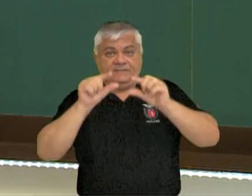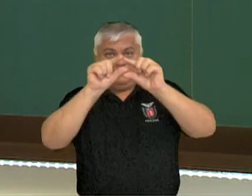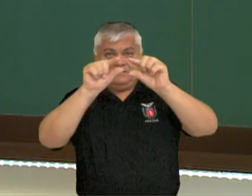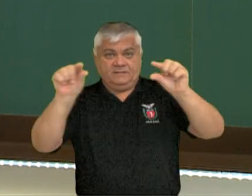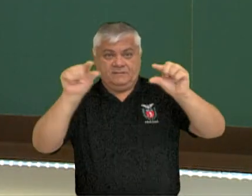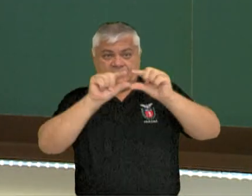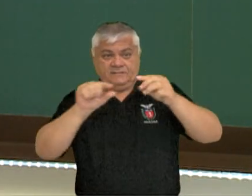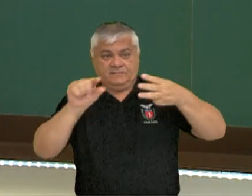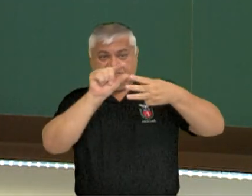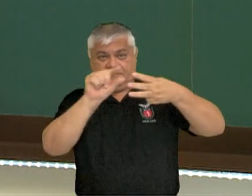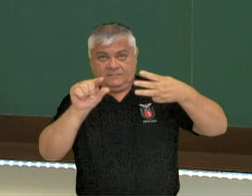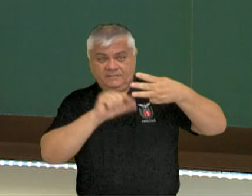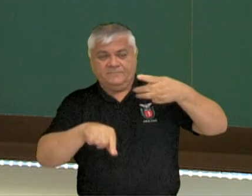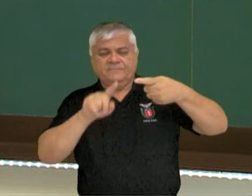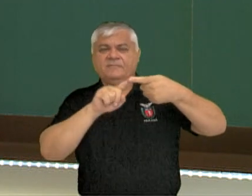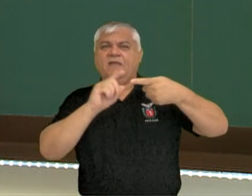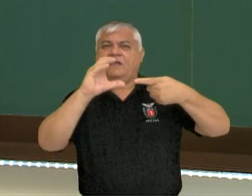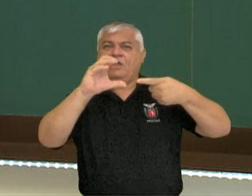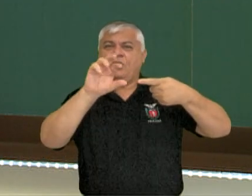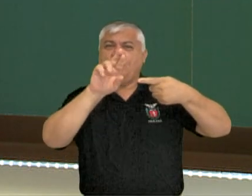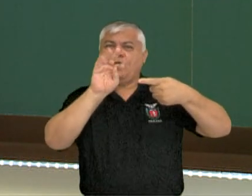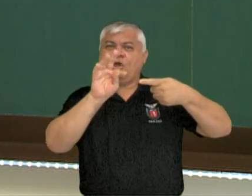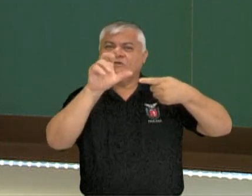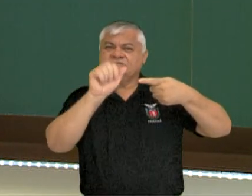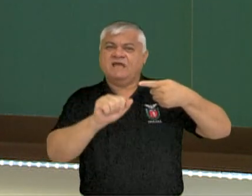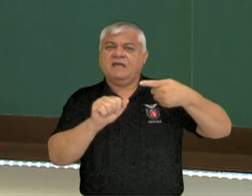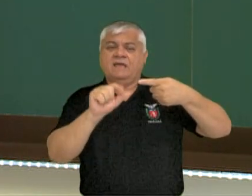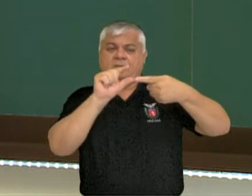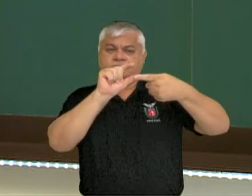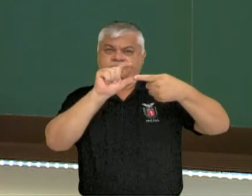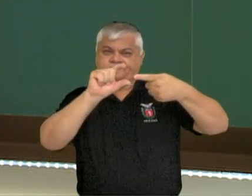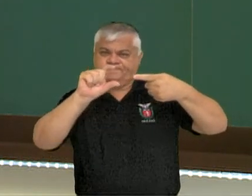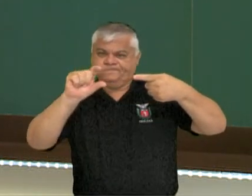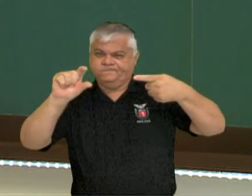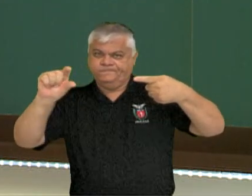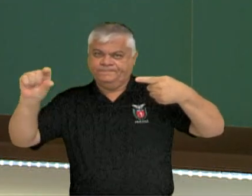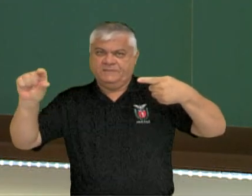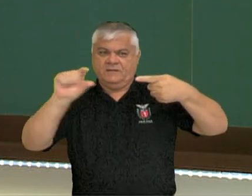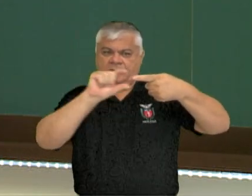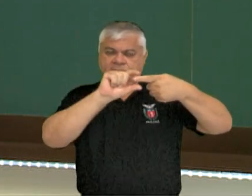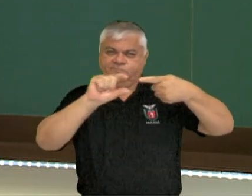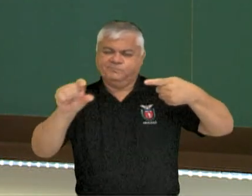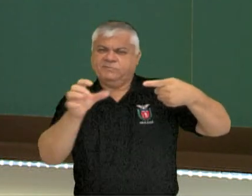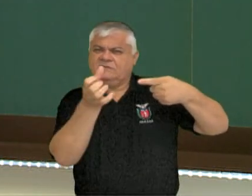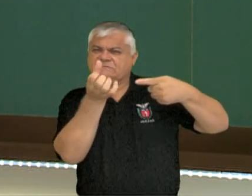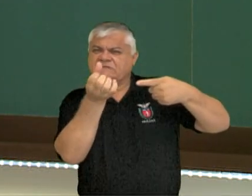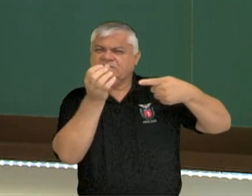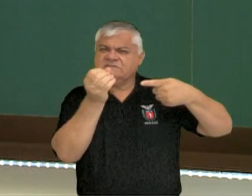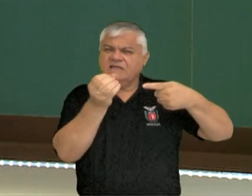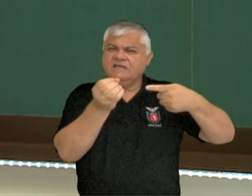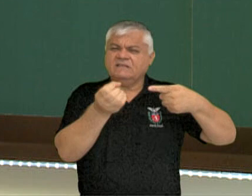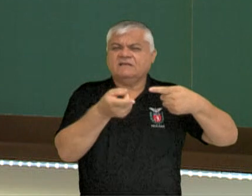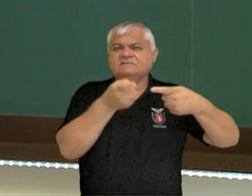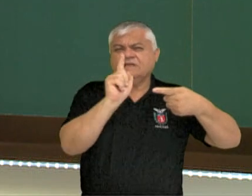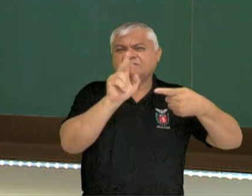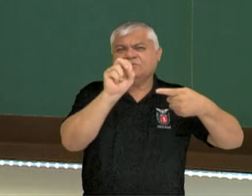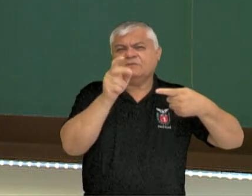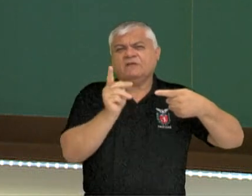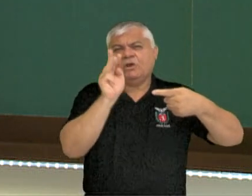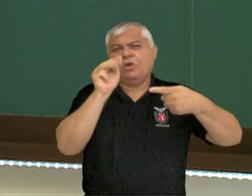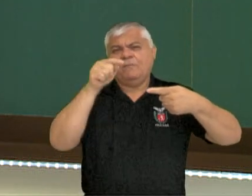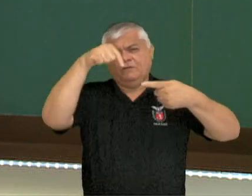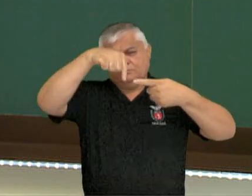pela crosta. A crosta é a camada mais fina, vamos dizer assim, que vai de 60 até 150 quilômetros de